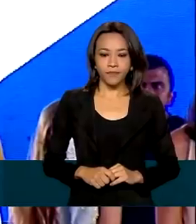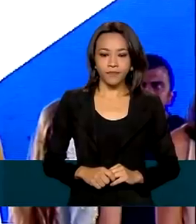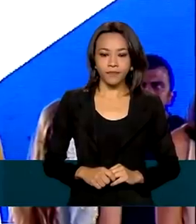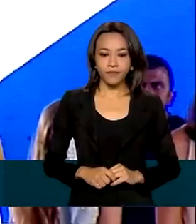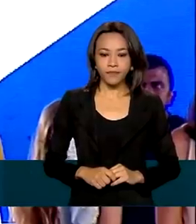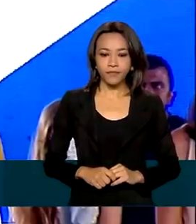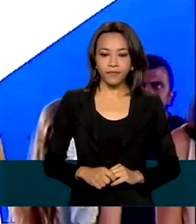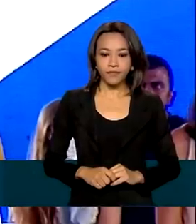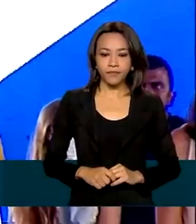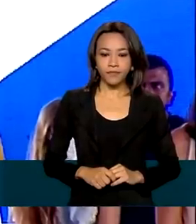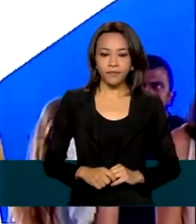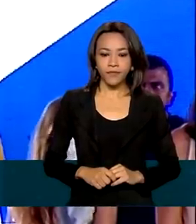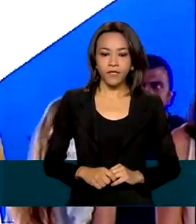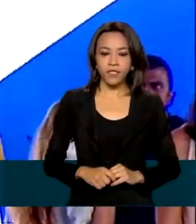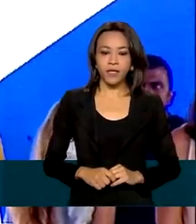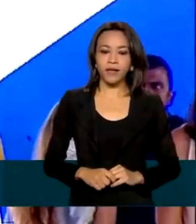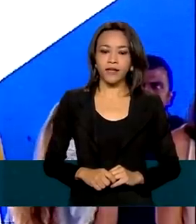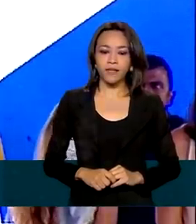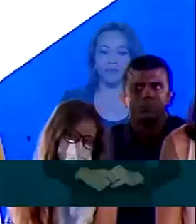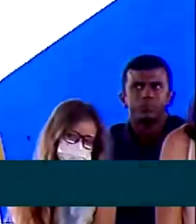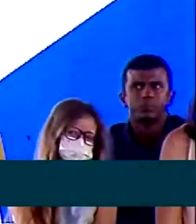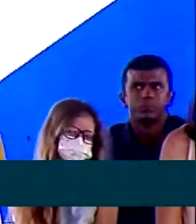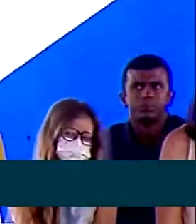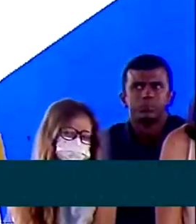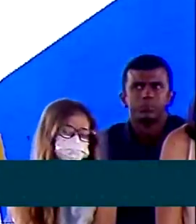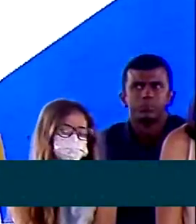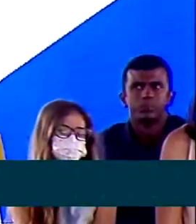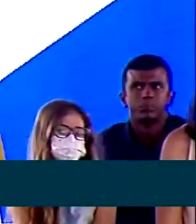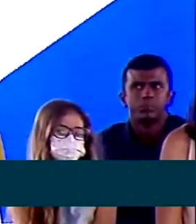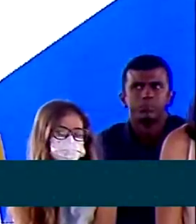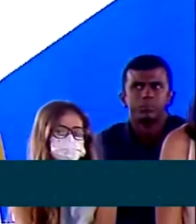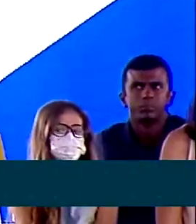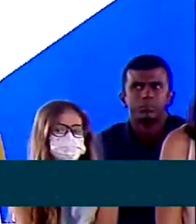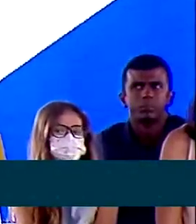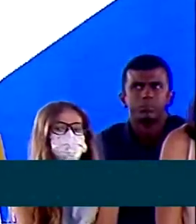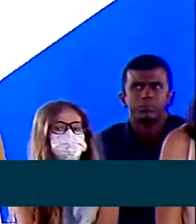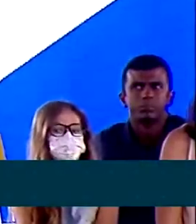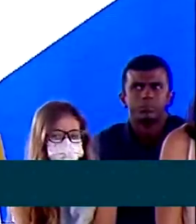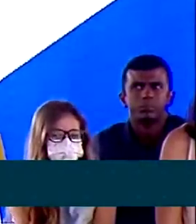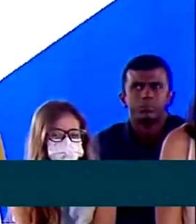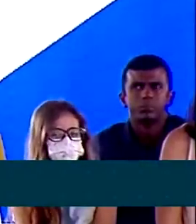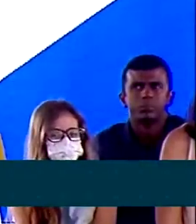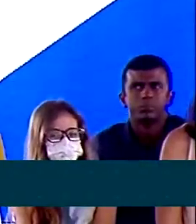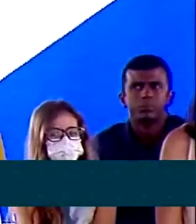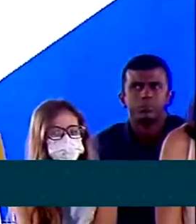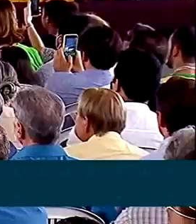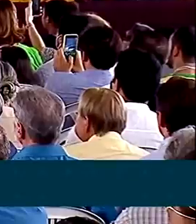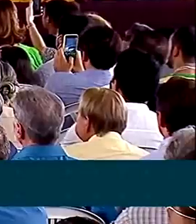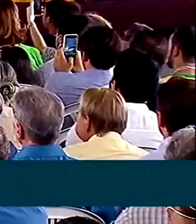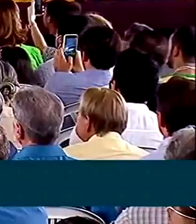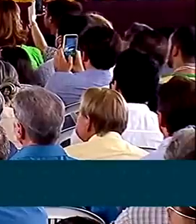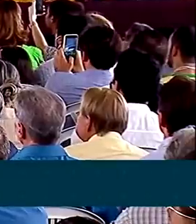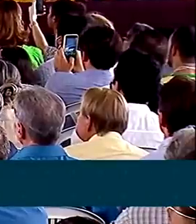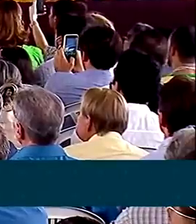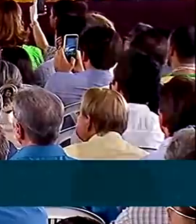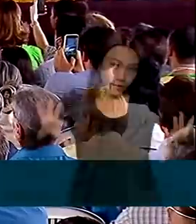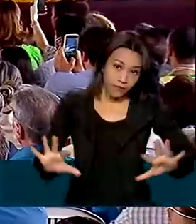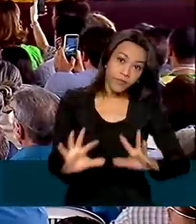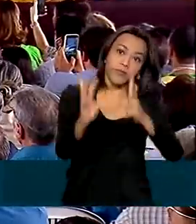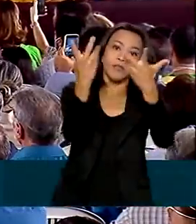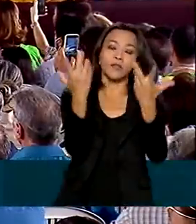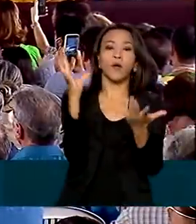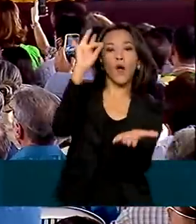viver arando com o suor do próprio rosto a sua terra. O evento também